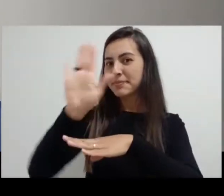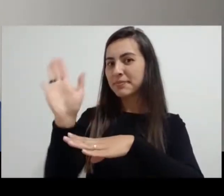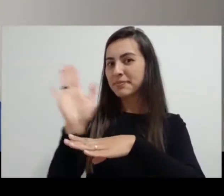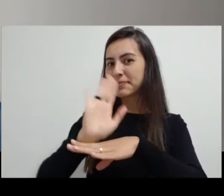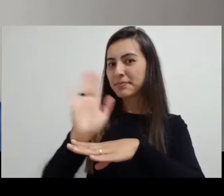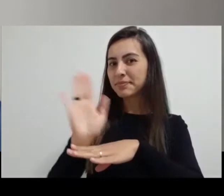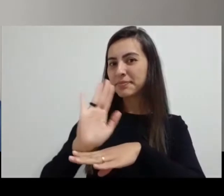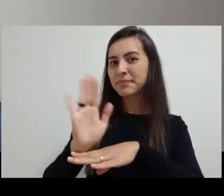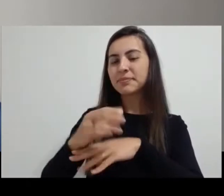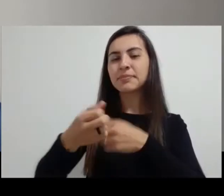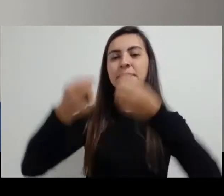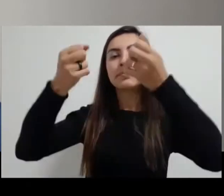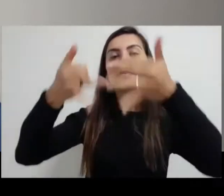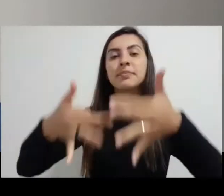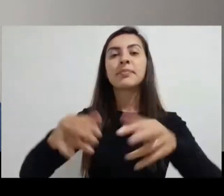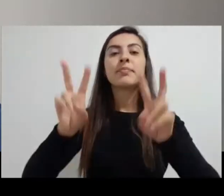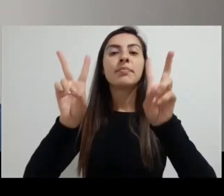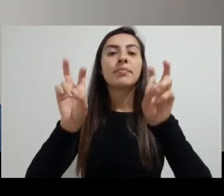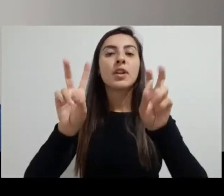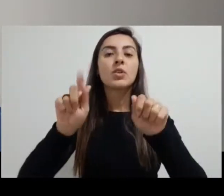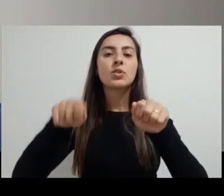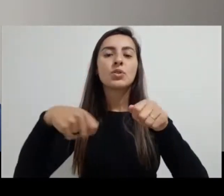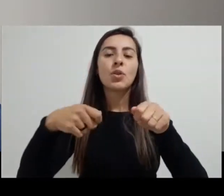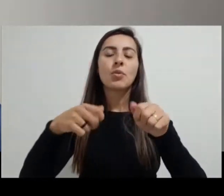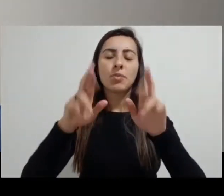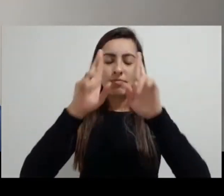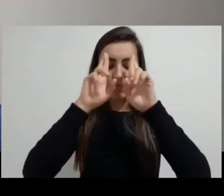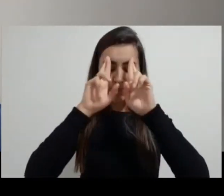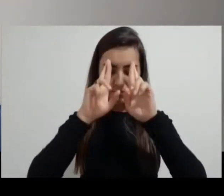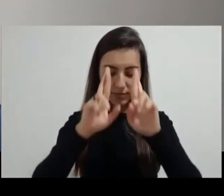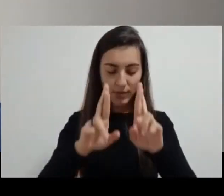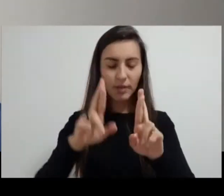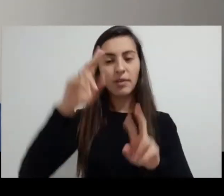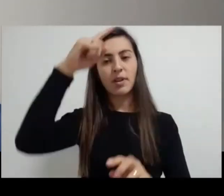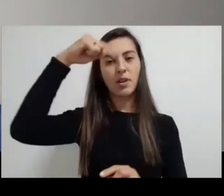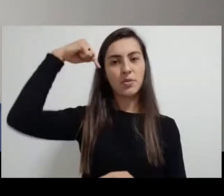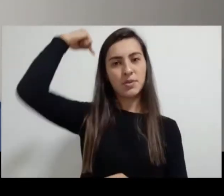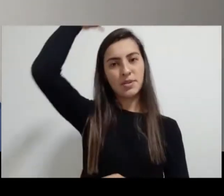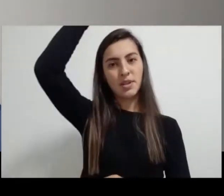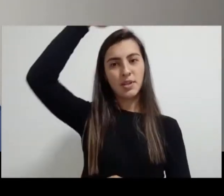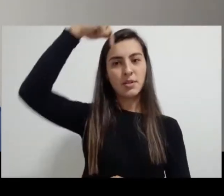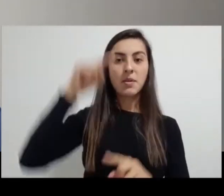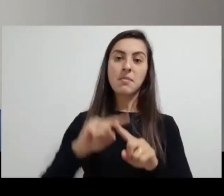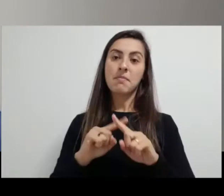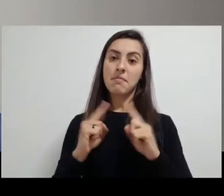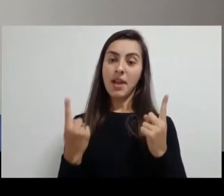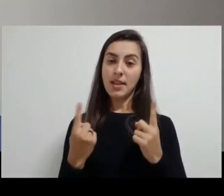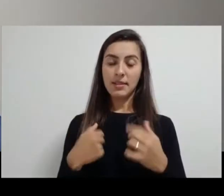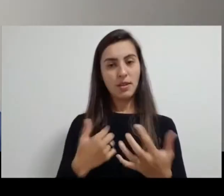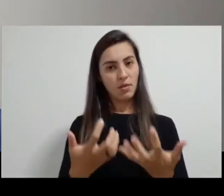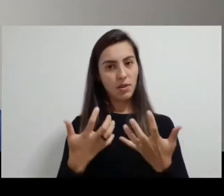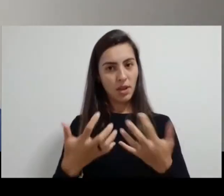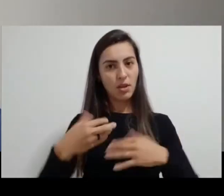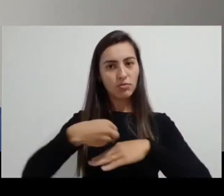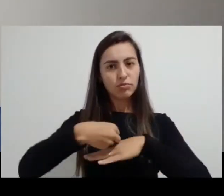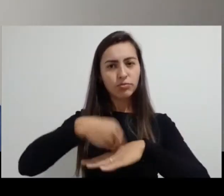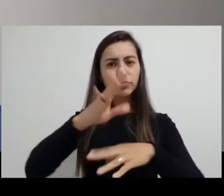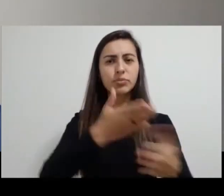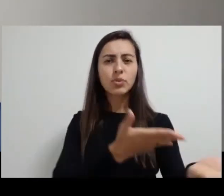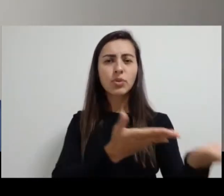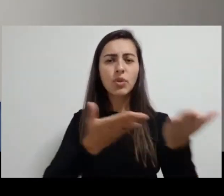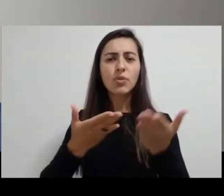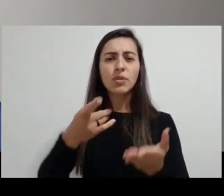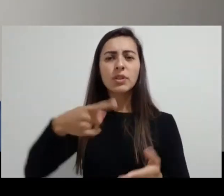conversar com você sobre a veneração aos santos. Mas antes, quero lhe fazer um convite muito